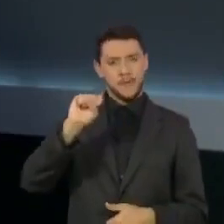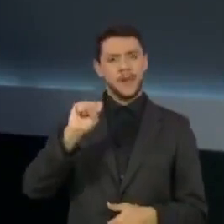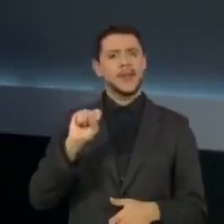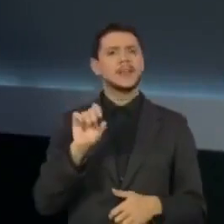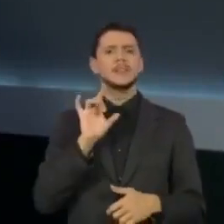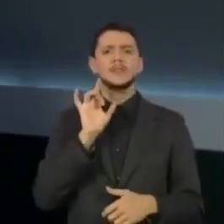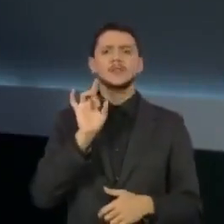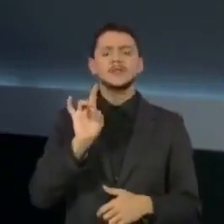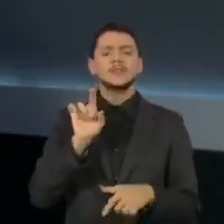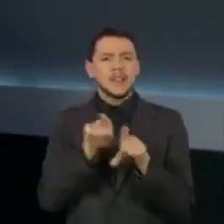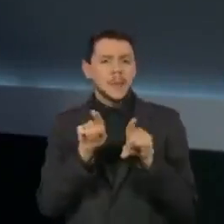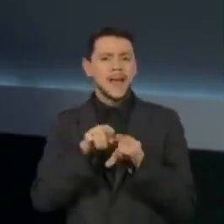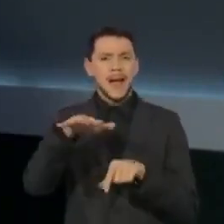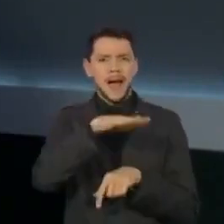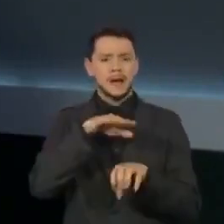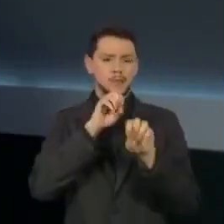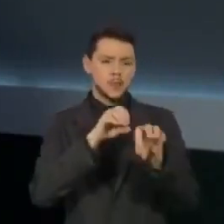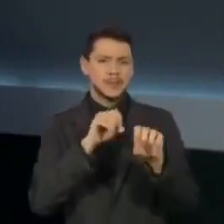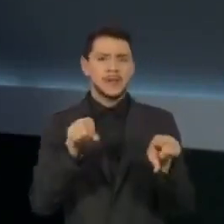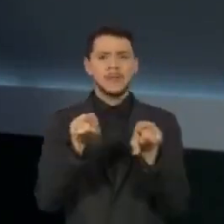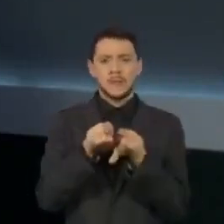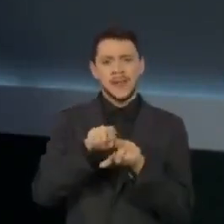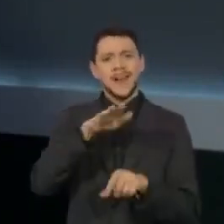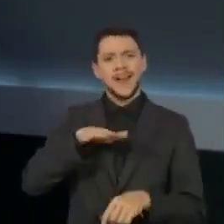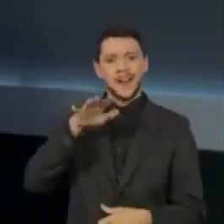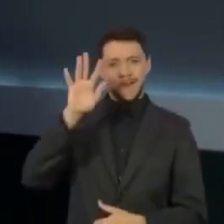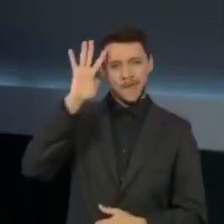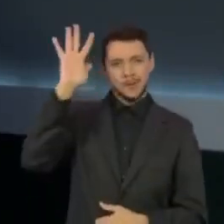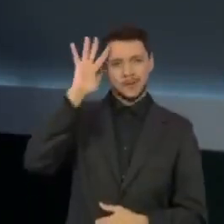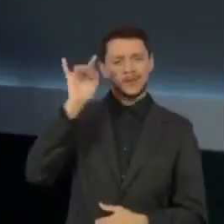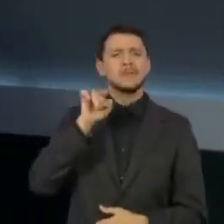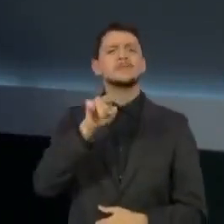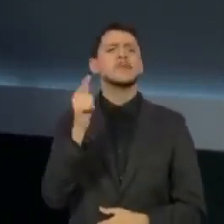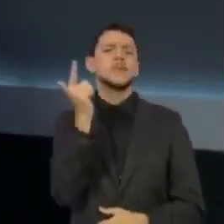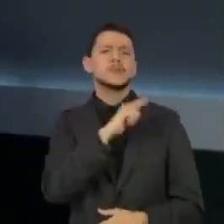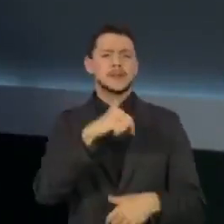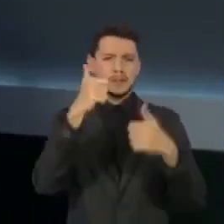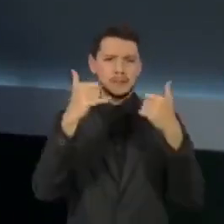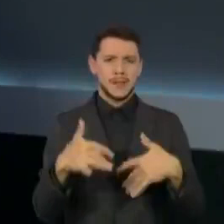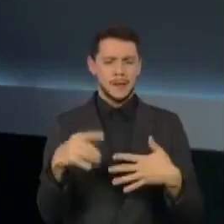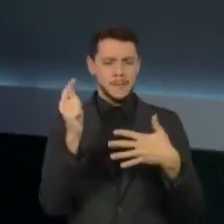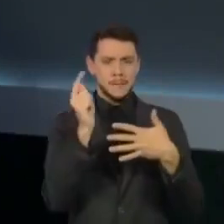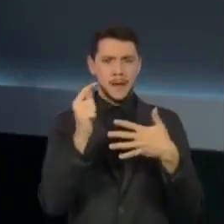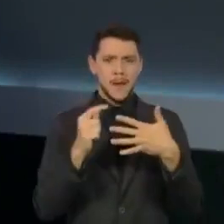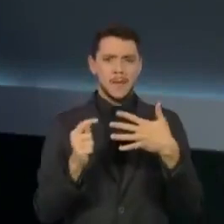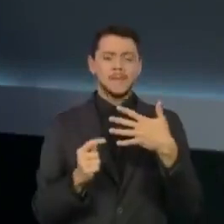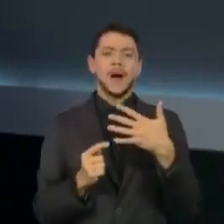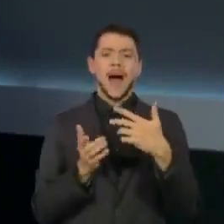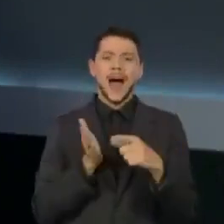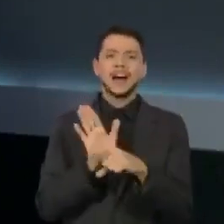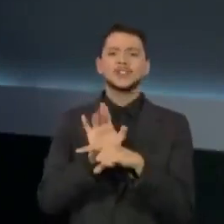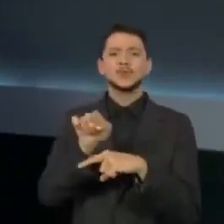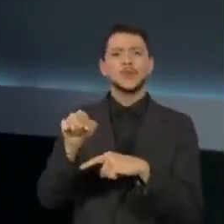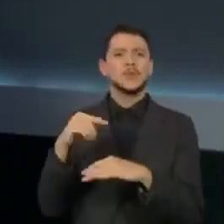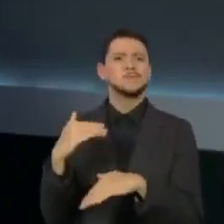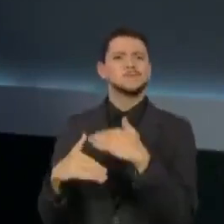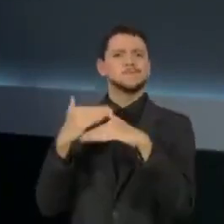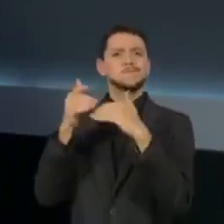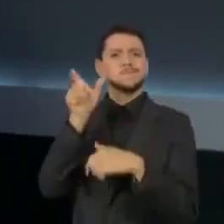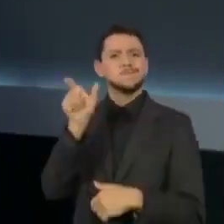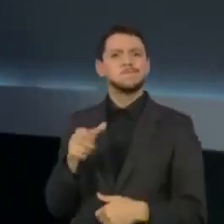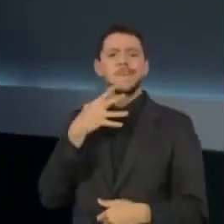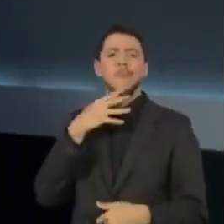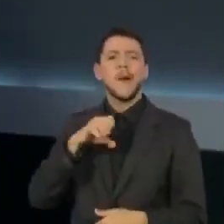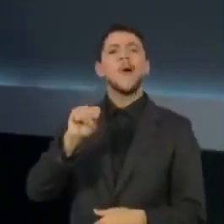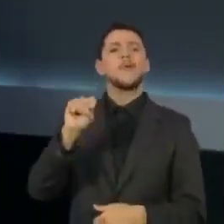e na filosofia, você consegue dizer quais foram os elementos que forjaram essa personalidade, uma pessoa como